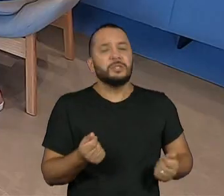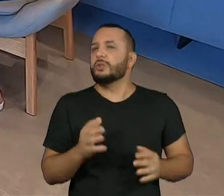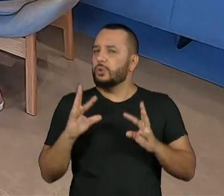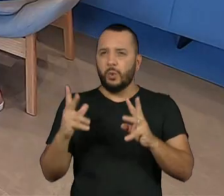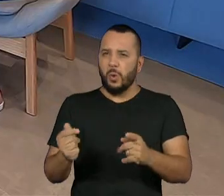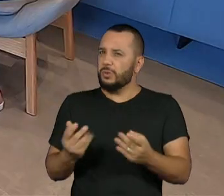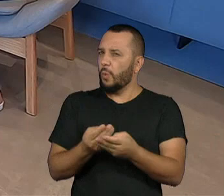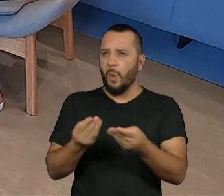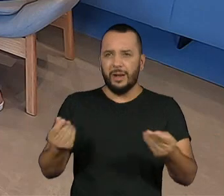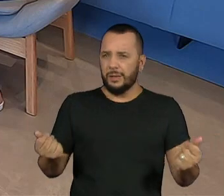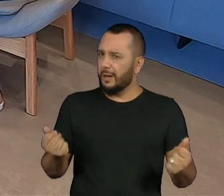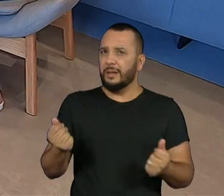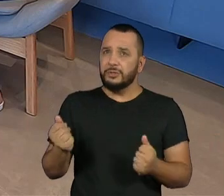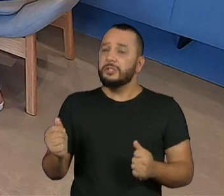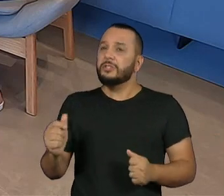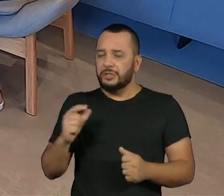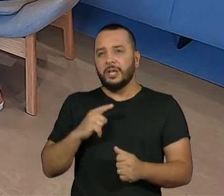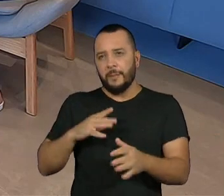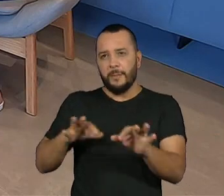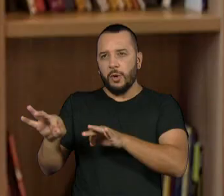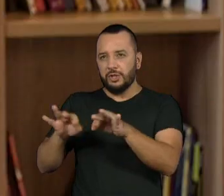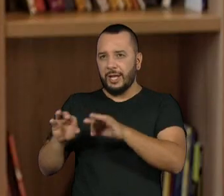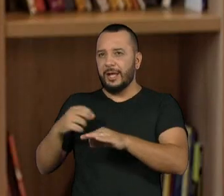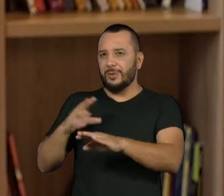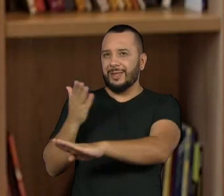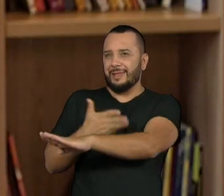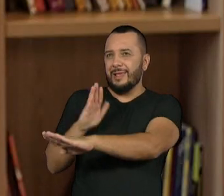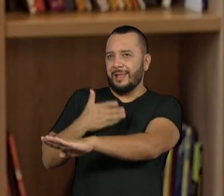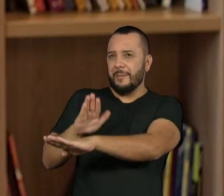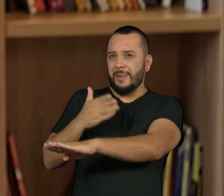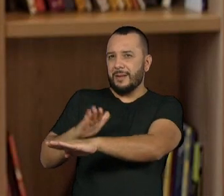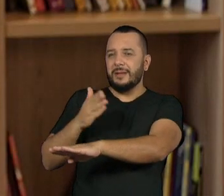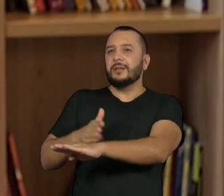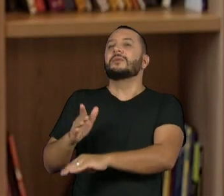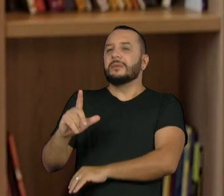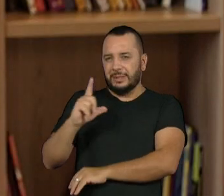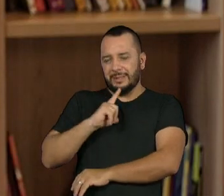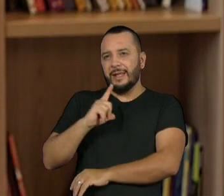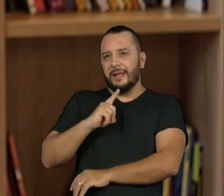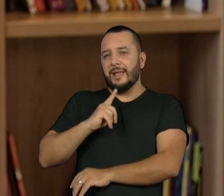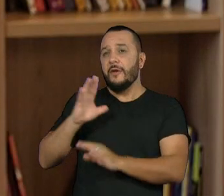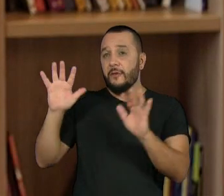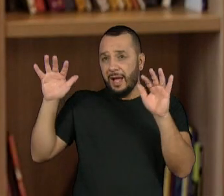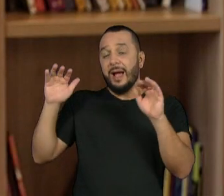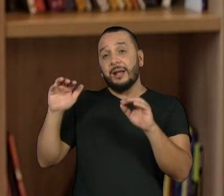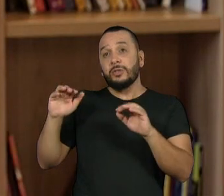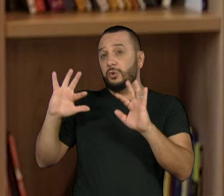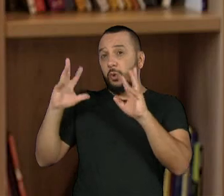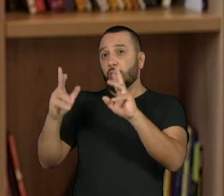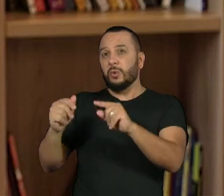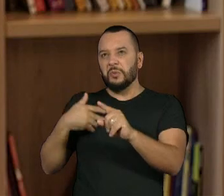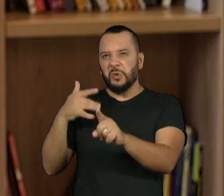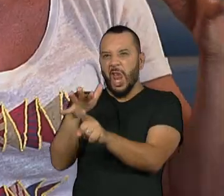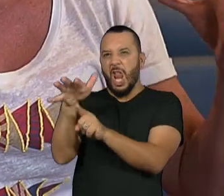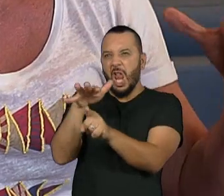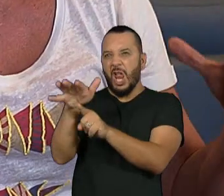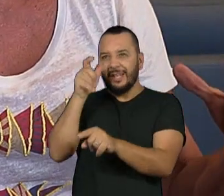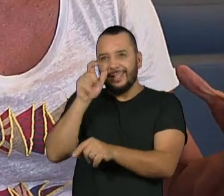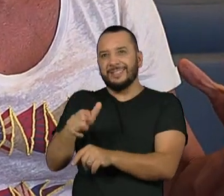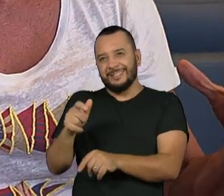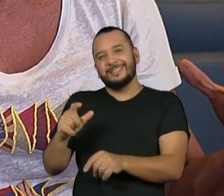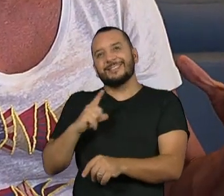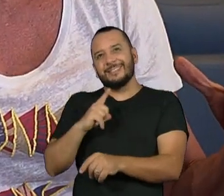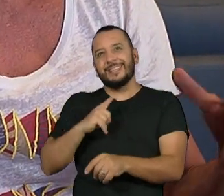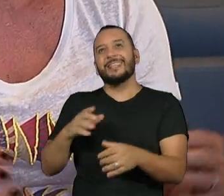O programa trainee necessariamente é um programa que demanda uma atenção muito grande e por isso mesmo aqui no Magalu a gente trabalha com turmas